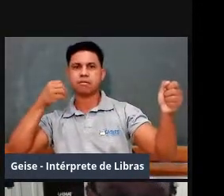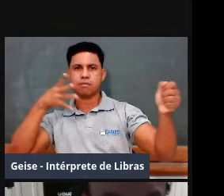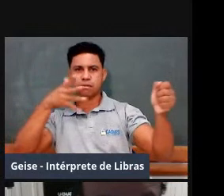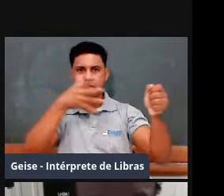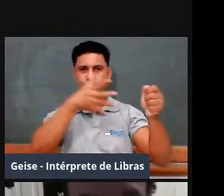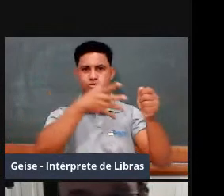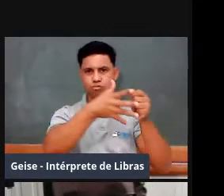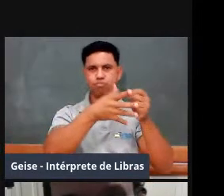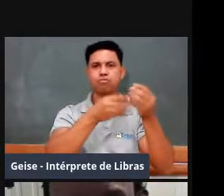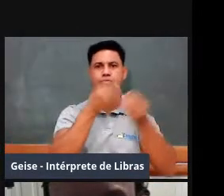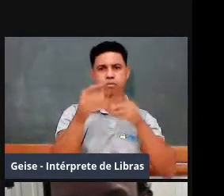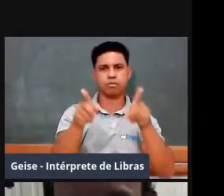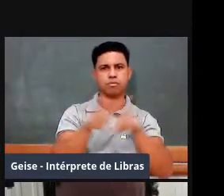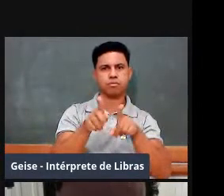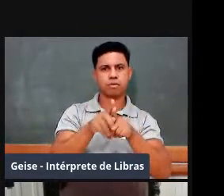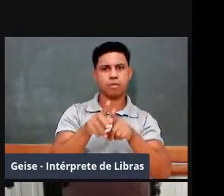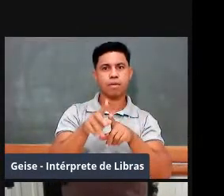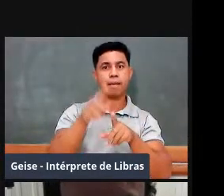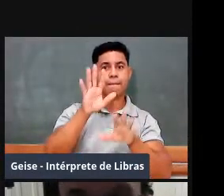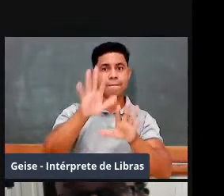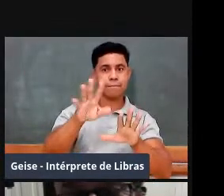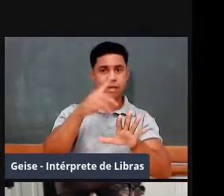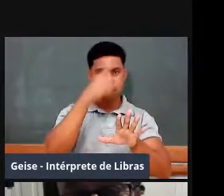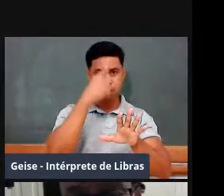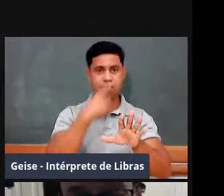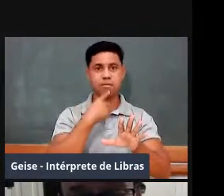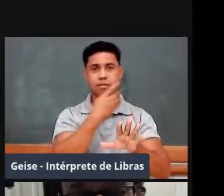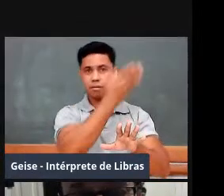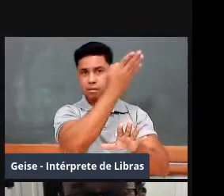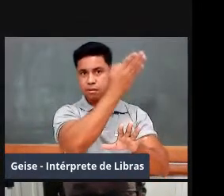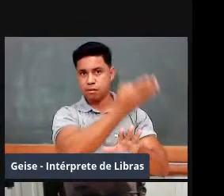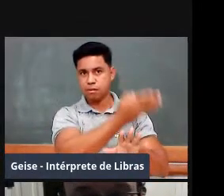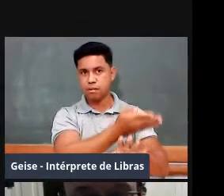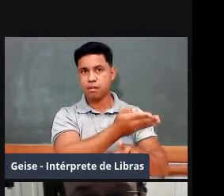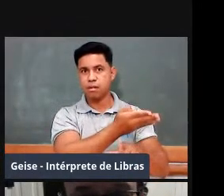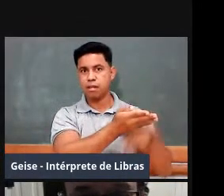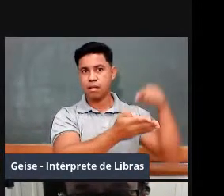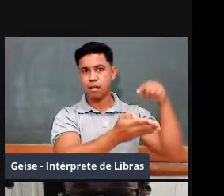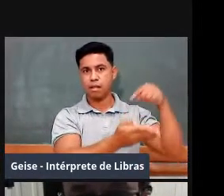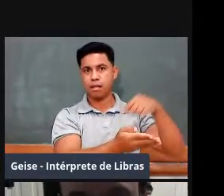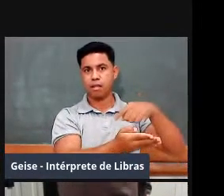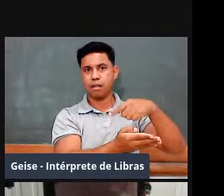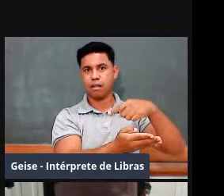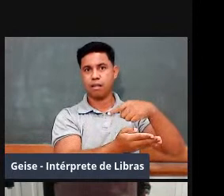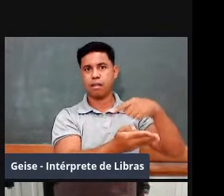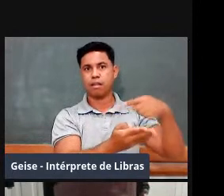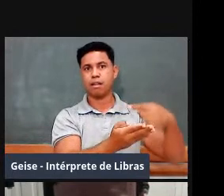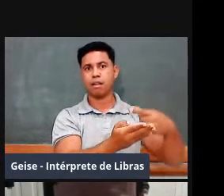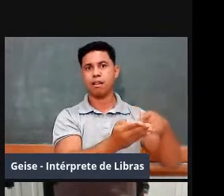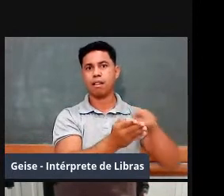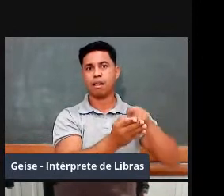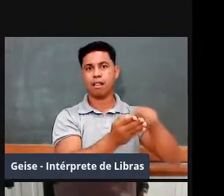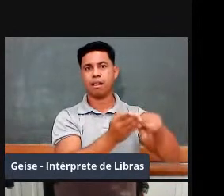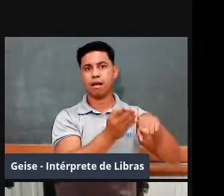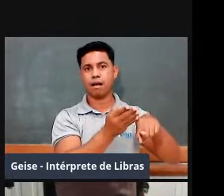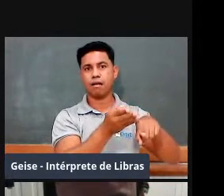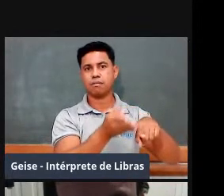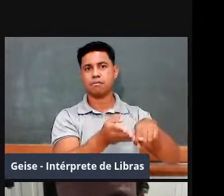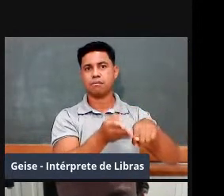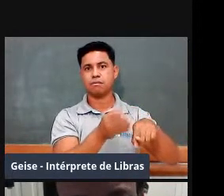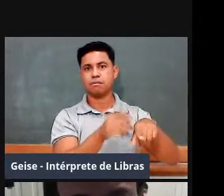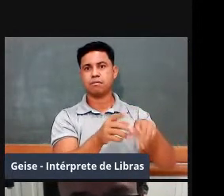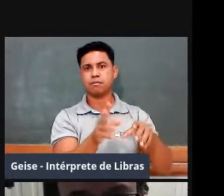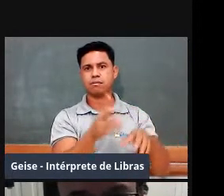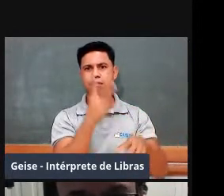embaixo, na base do desenho, aparece um artefato que é